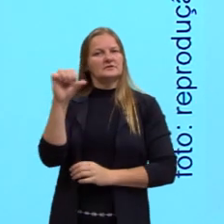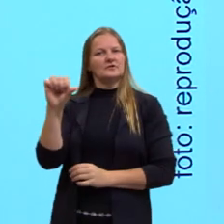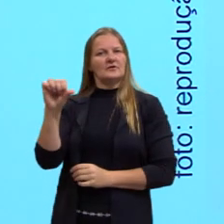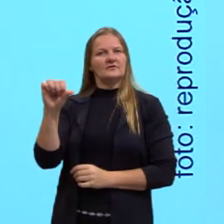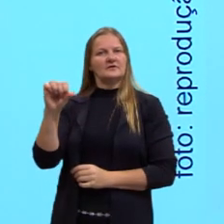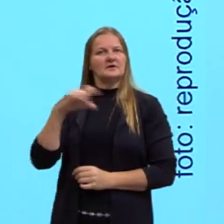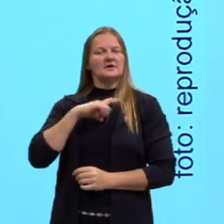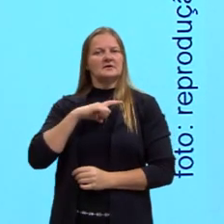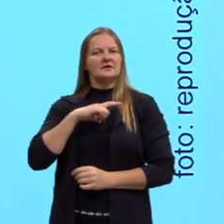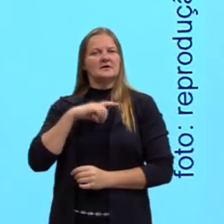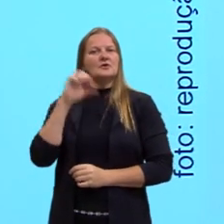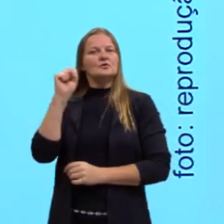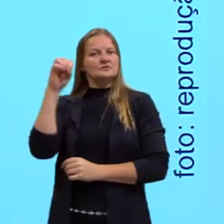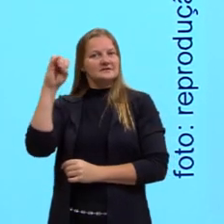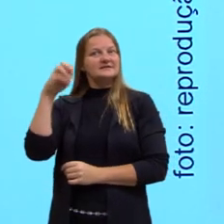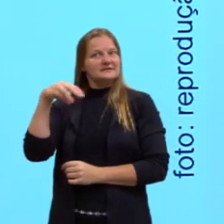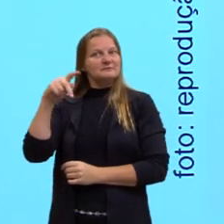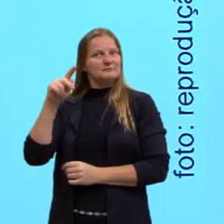tem o Homer Simpson.